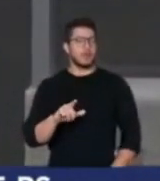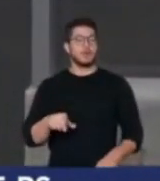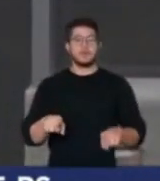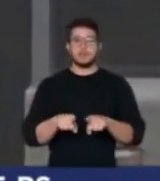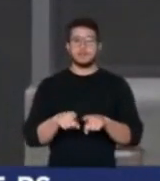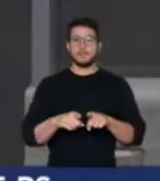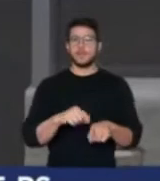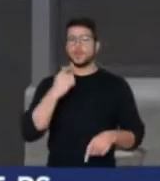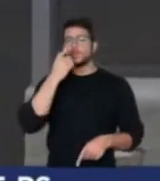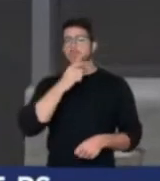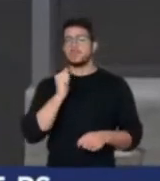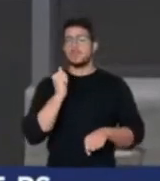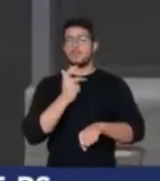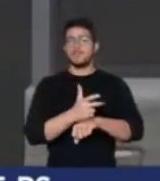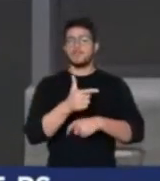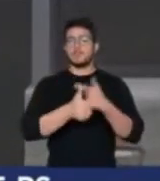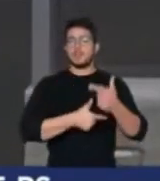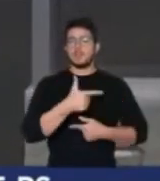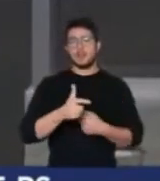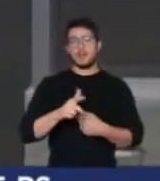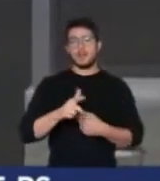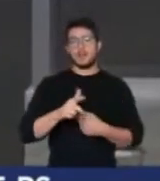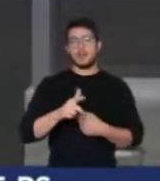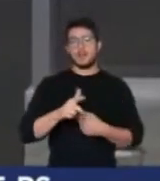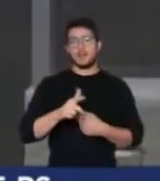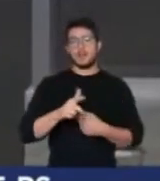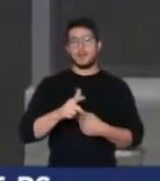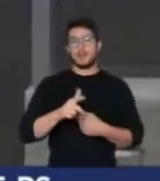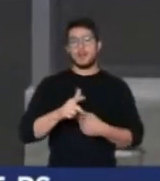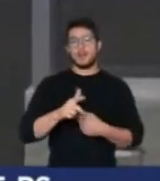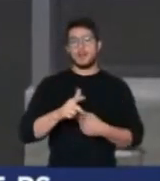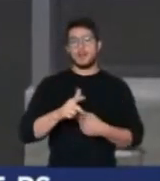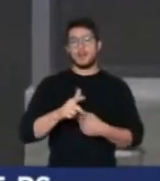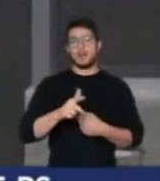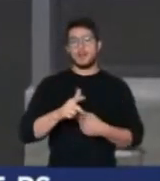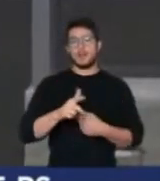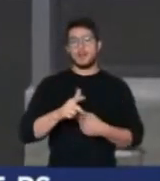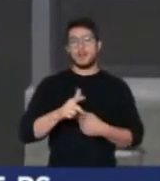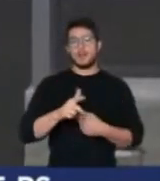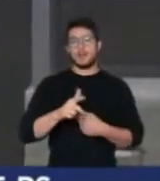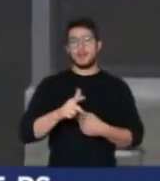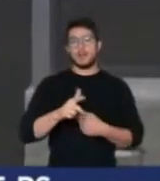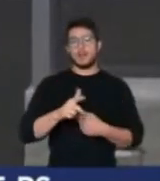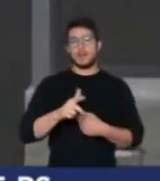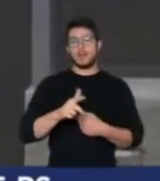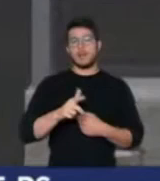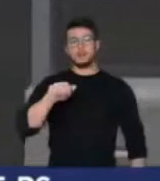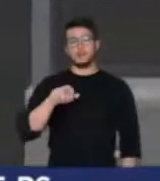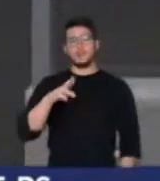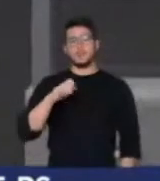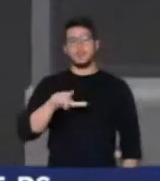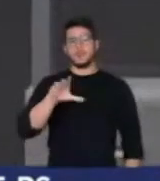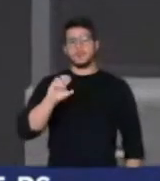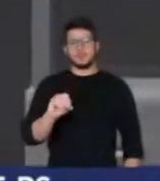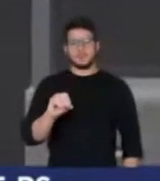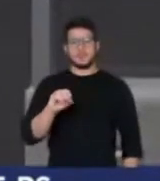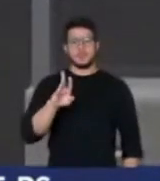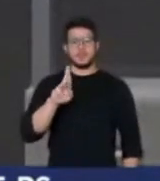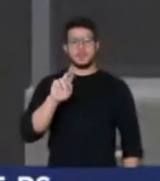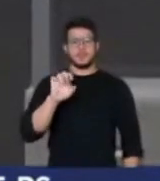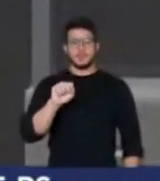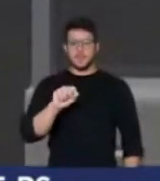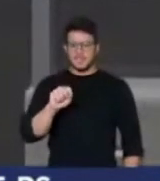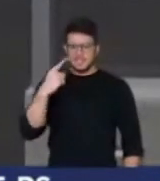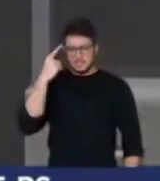Marcelo Bretas acha que vai nos indicar? Eu quero mandar um recado para o juiz Marcelo Bretas.